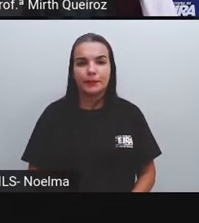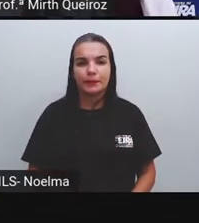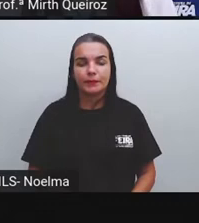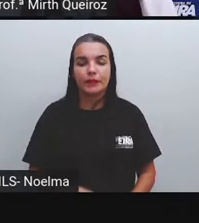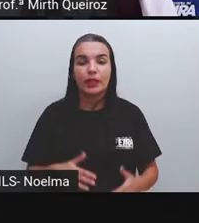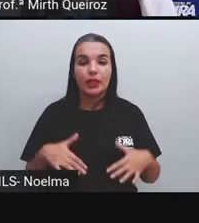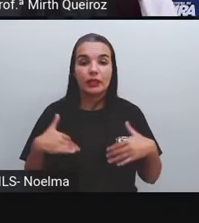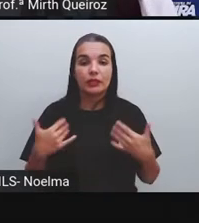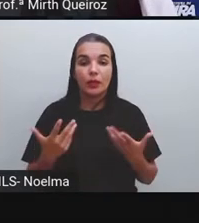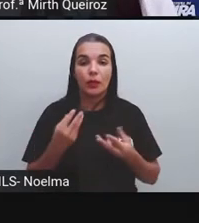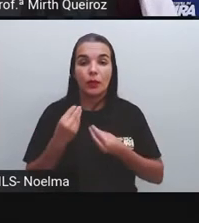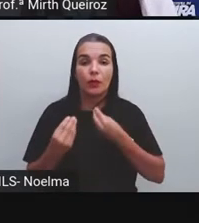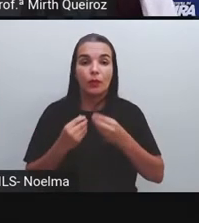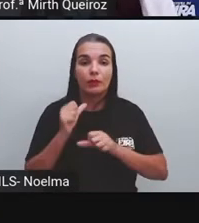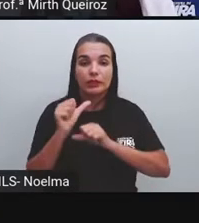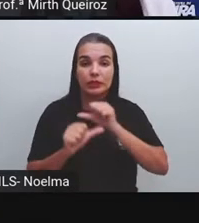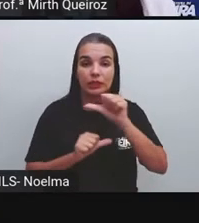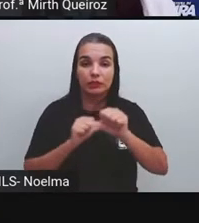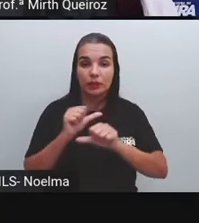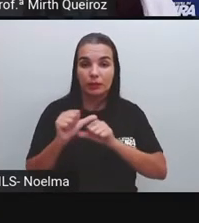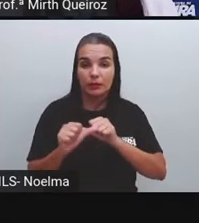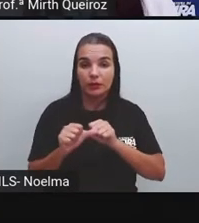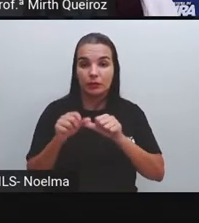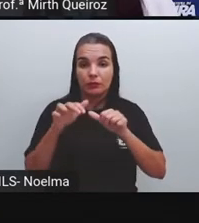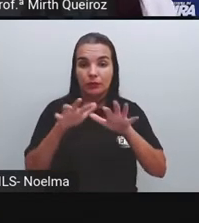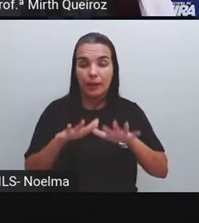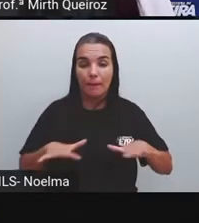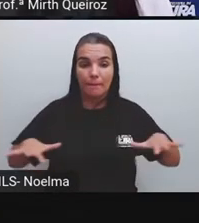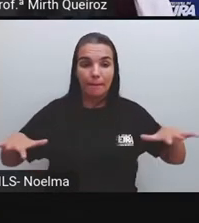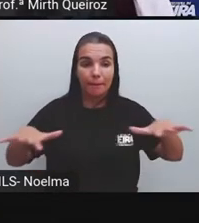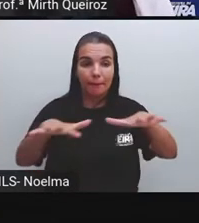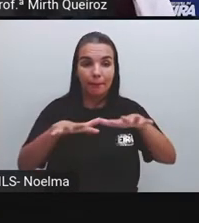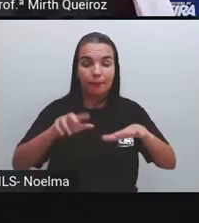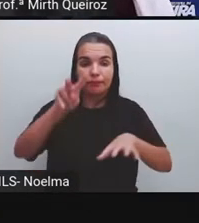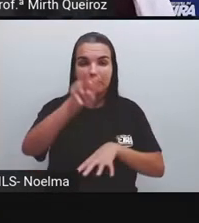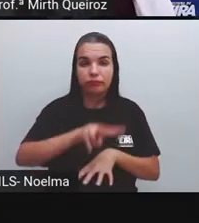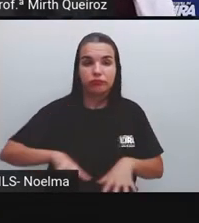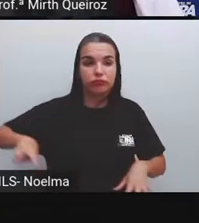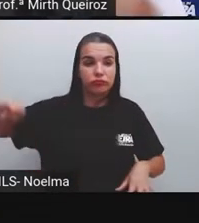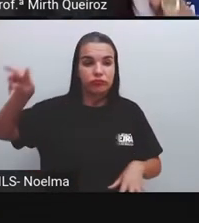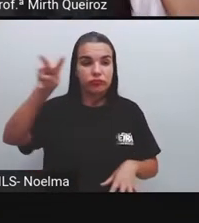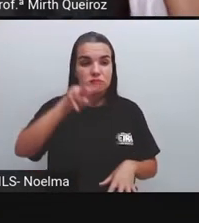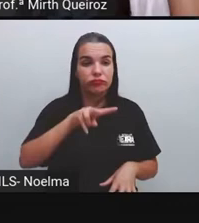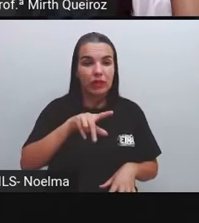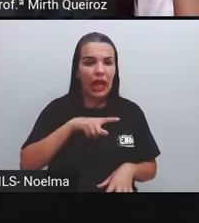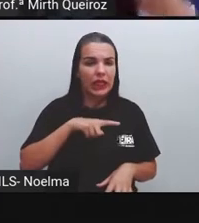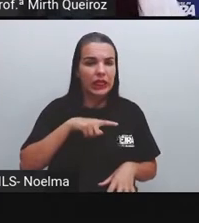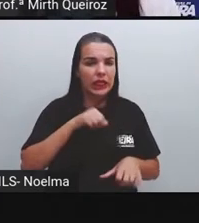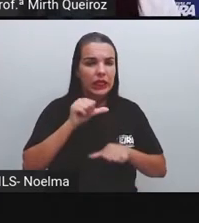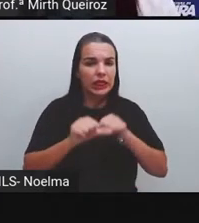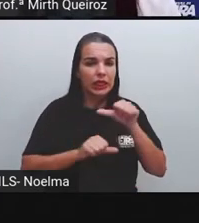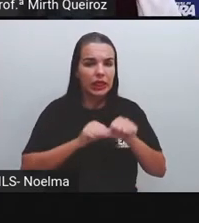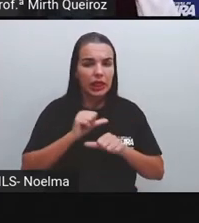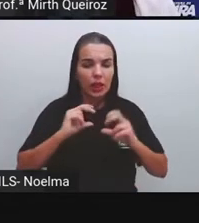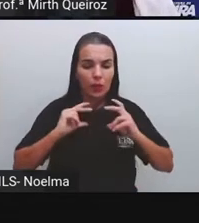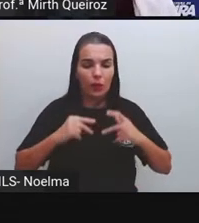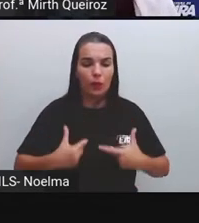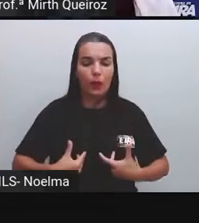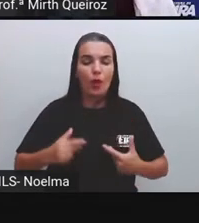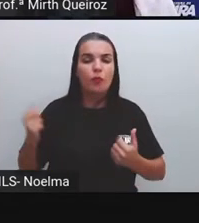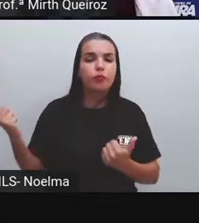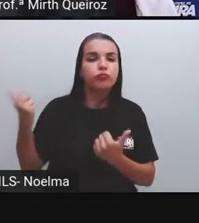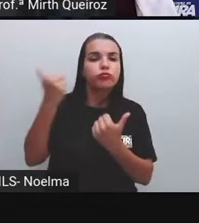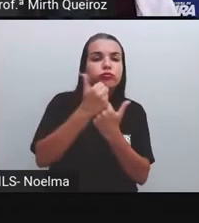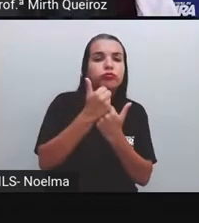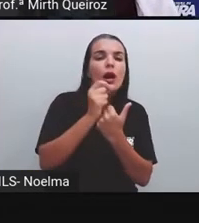A transformação da paisagem. As paisagens, elas são transformadas pelos seres humanos para dar lugar a As